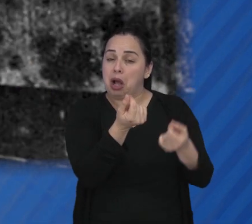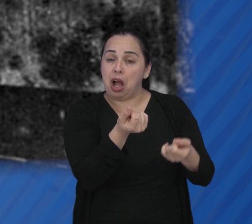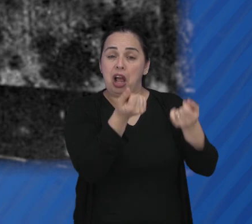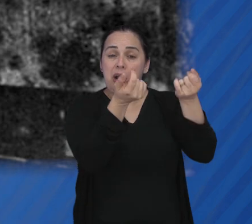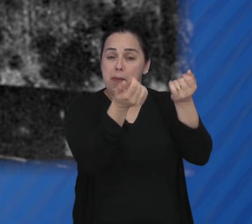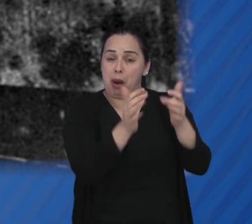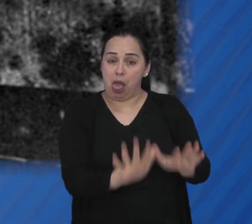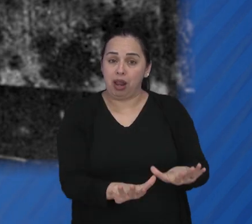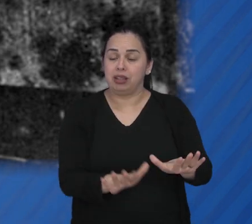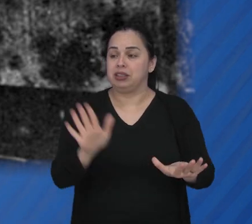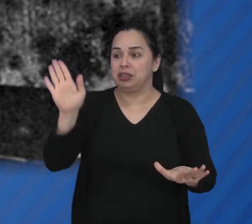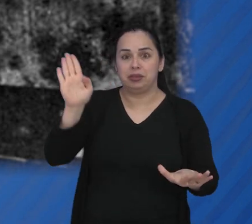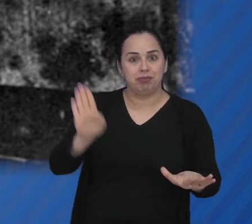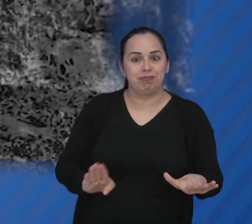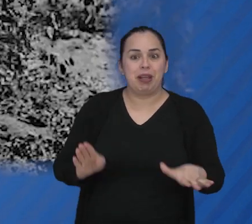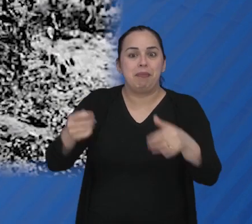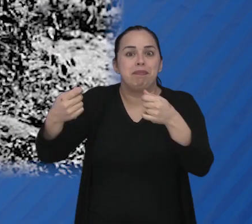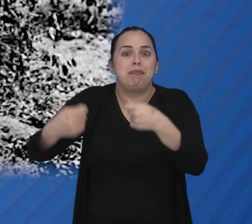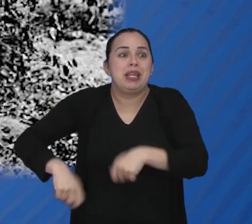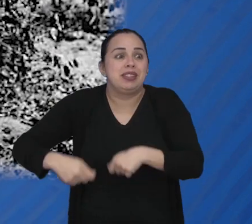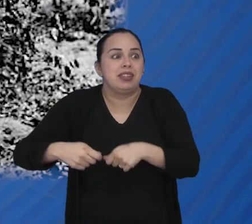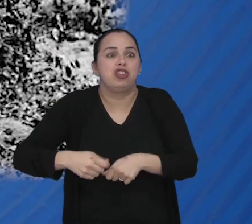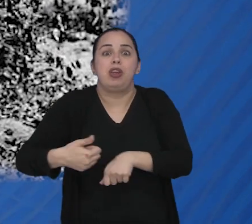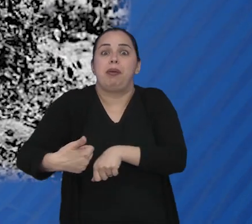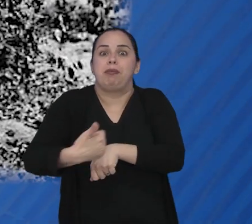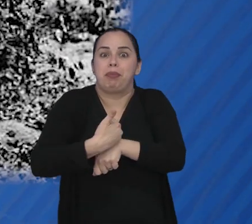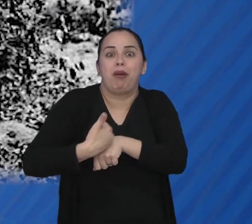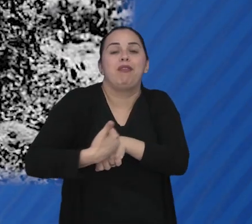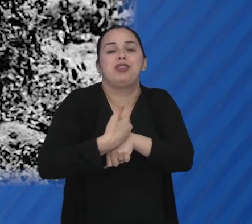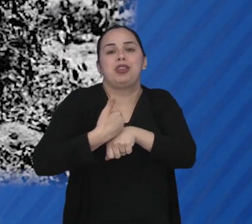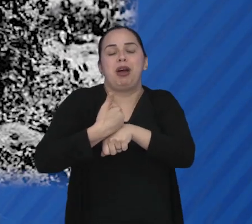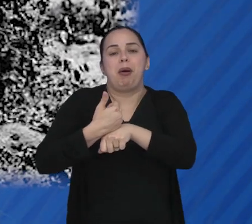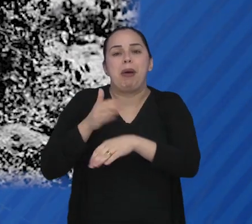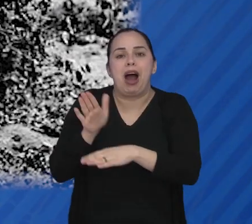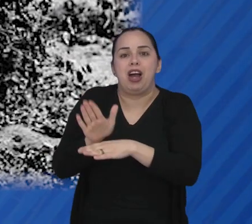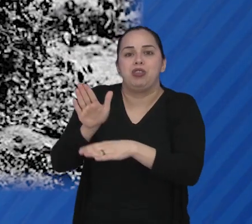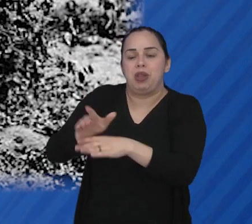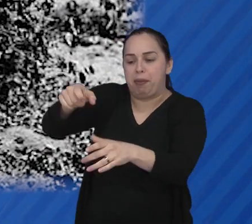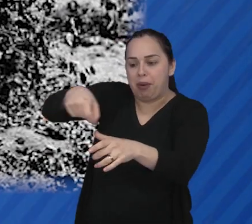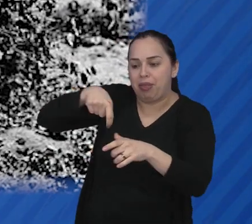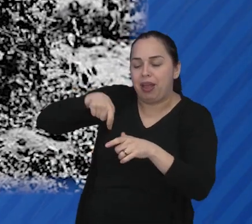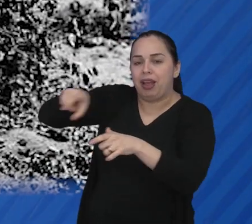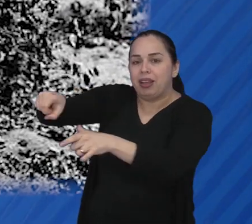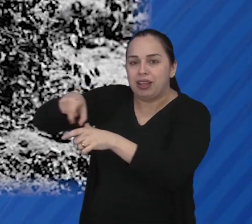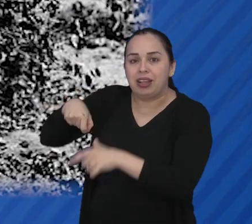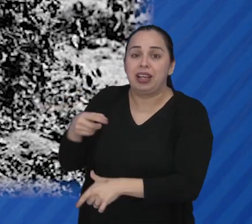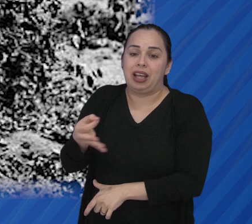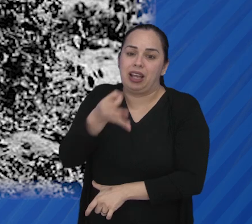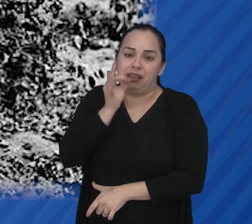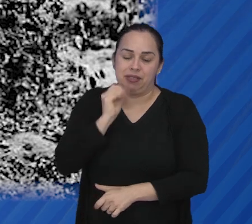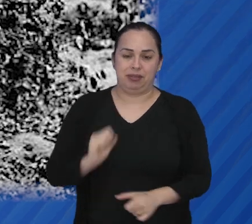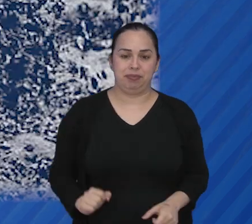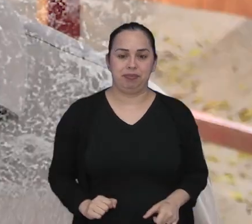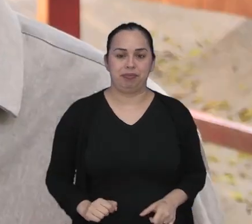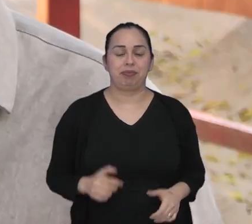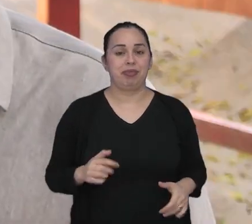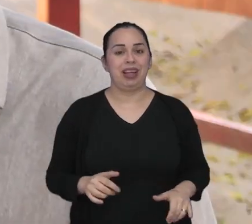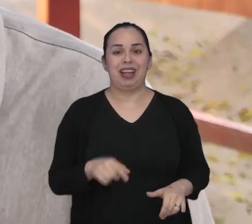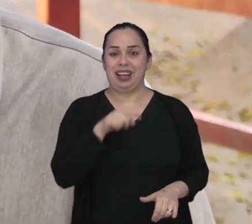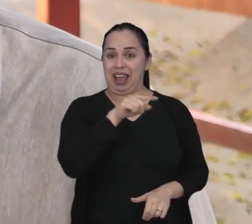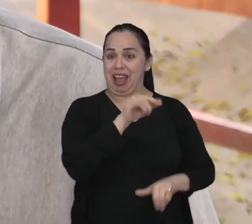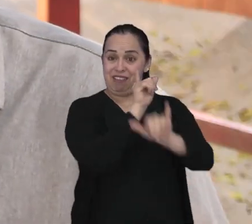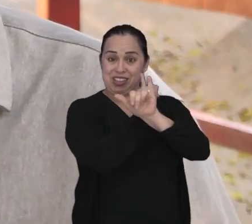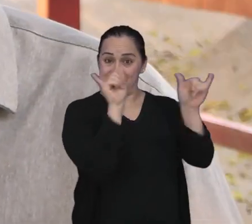econômica e o Brasil precisava de mão de obra para a lavoura e o café. A propaganda lá no